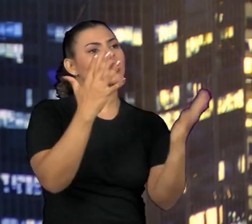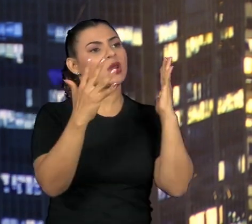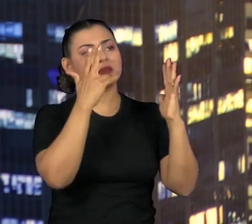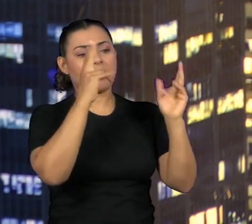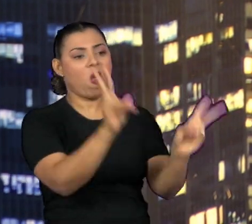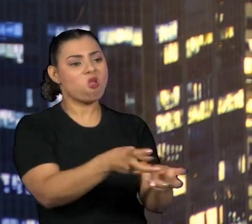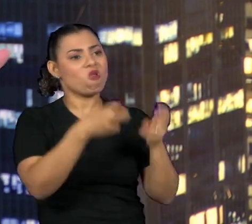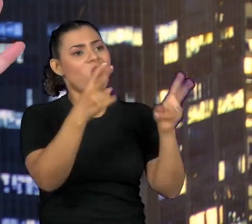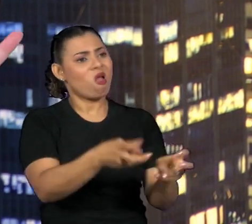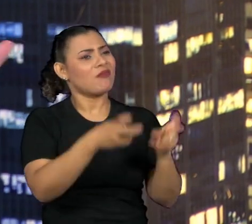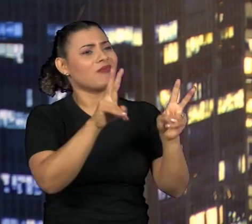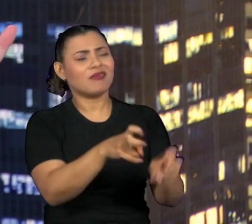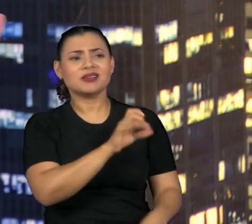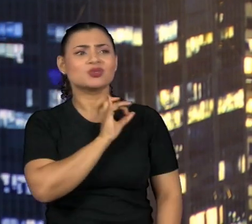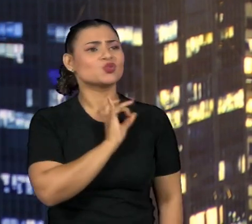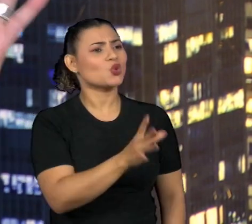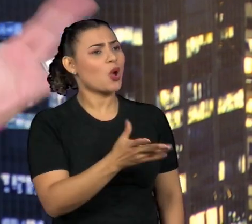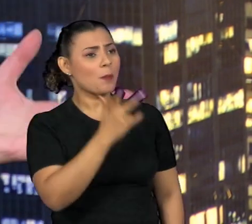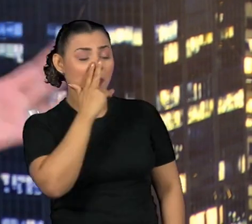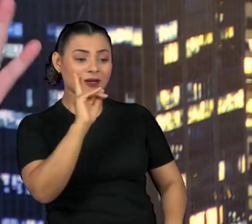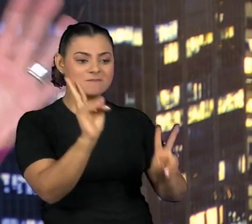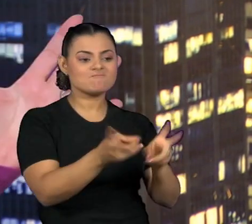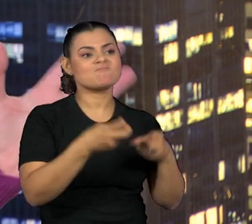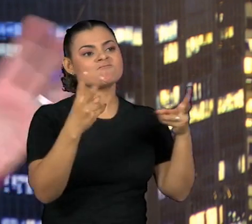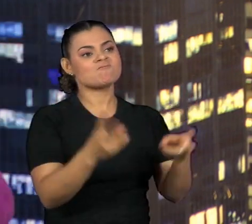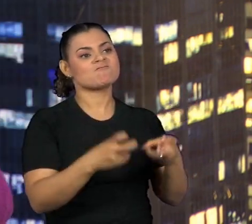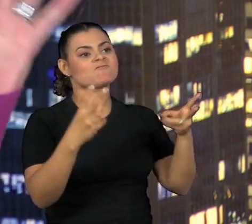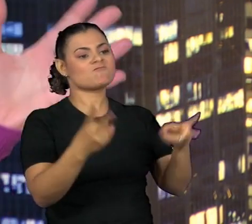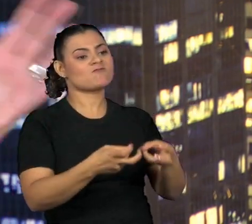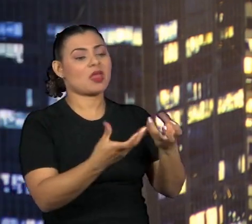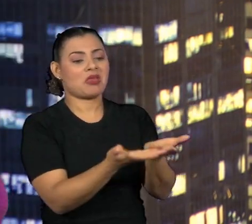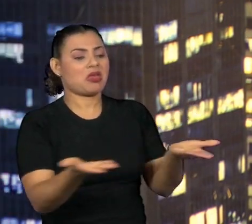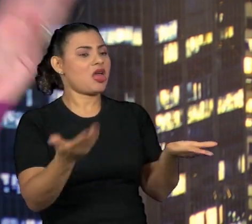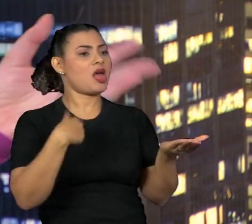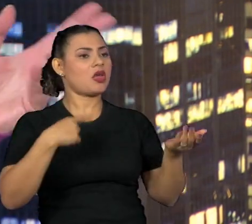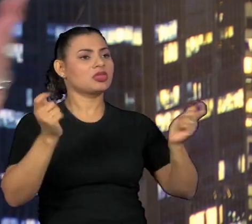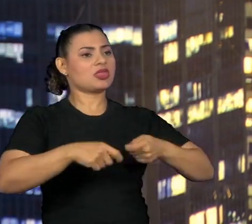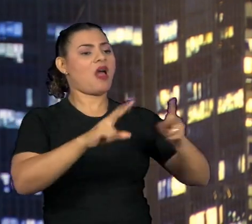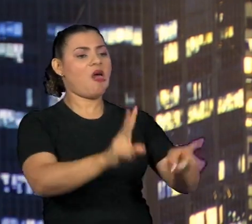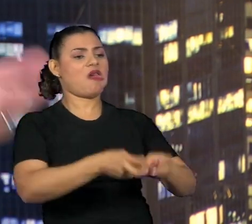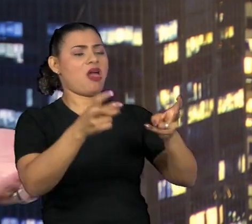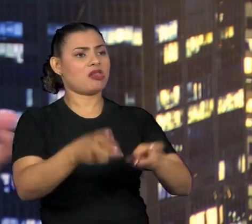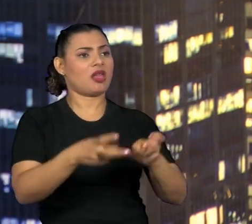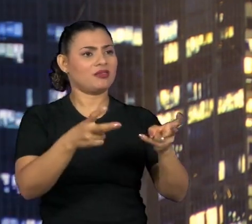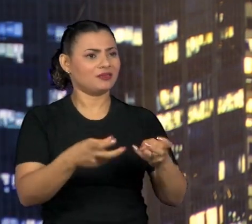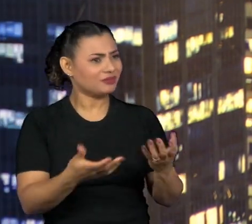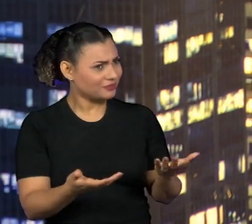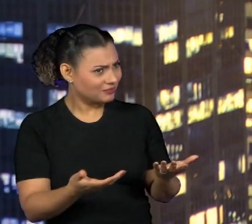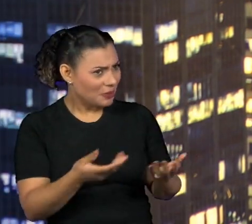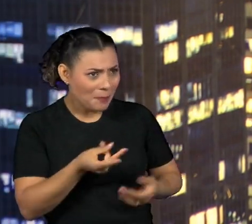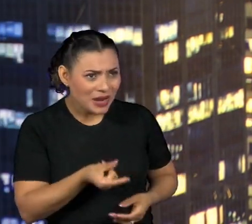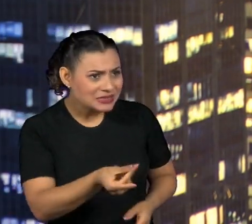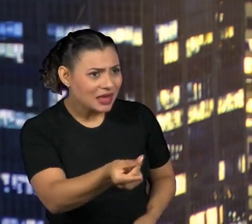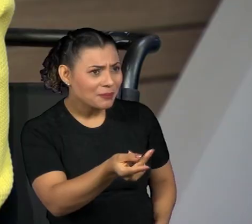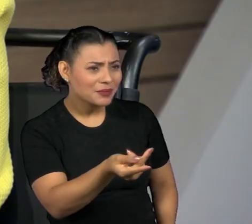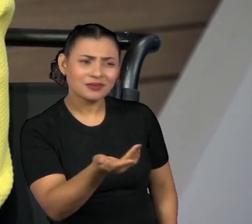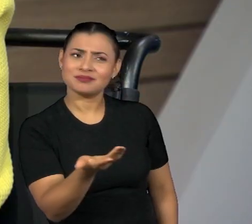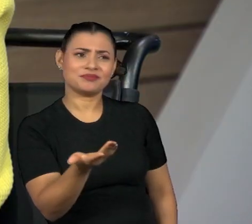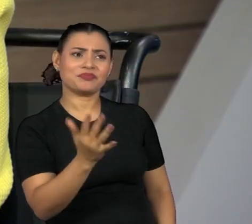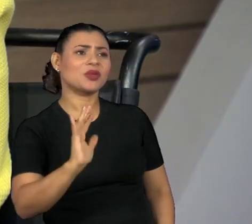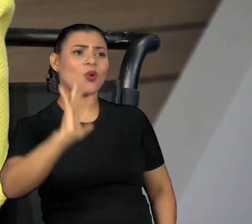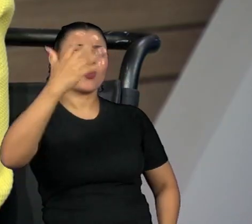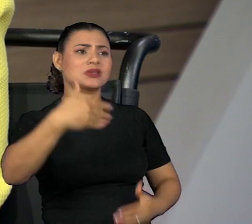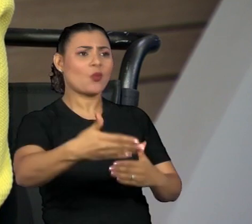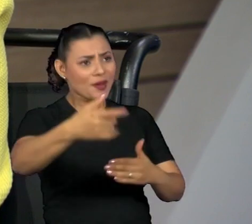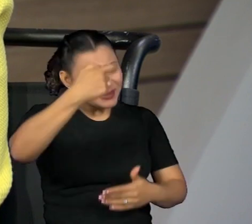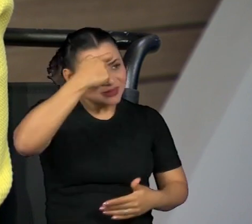não é? Pensando ali, são recursos naturais que estão à nossa disposição para sempre. Qual é a consequência desse